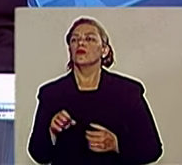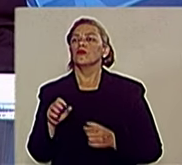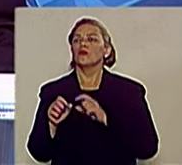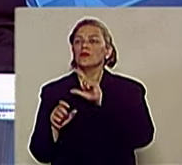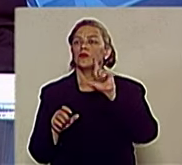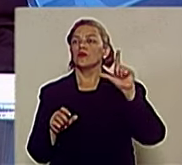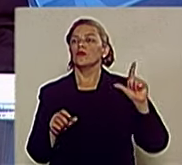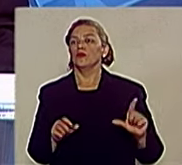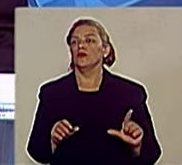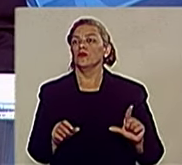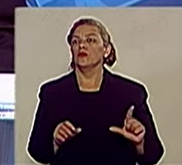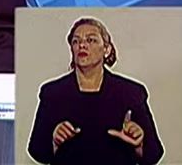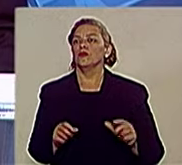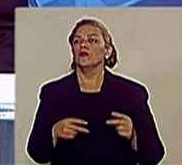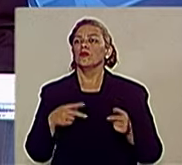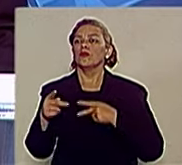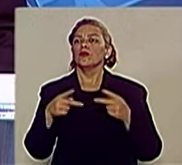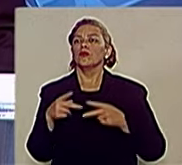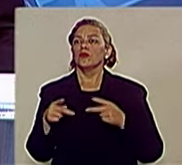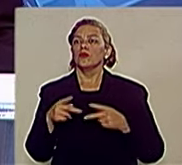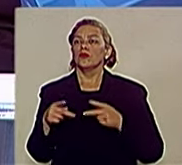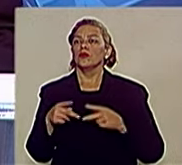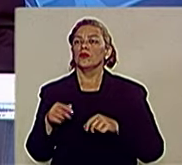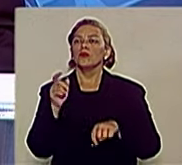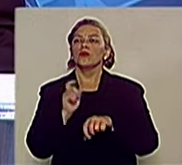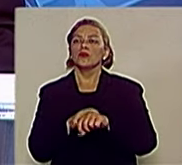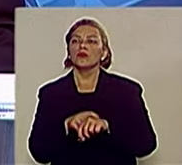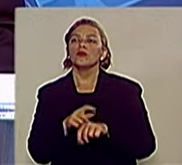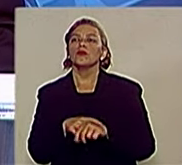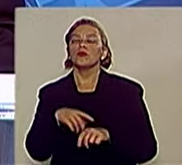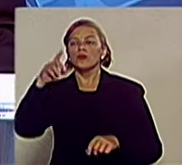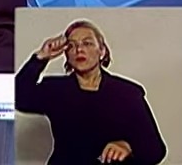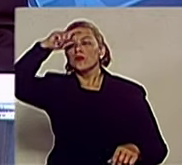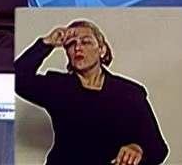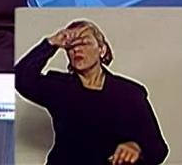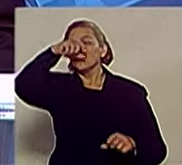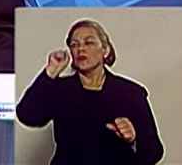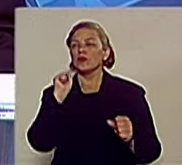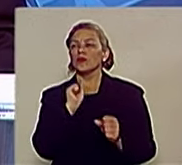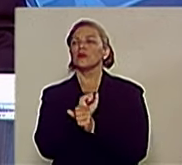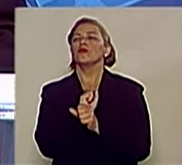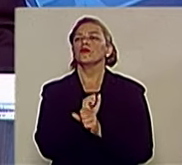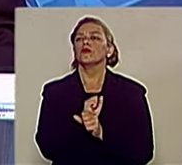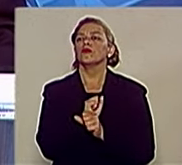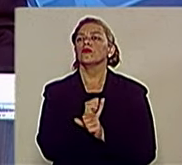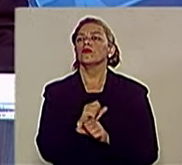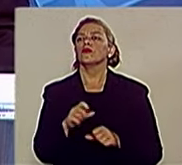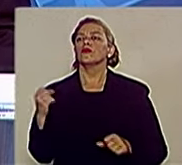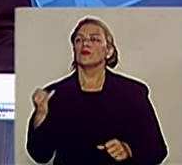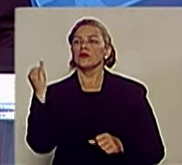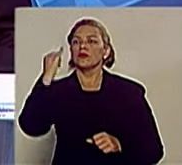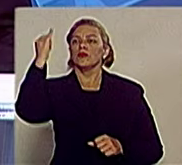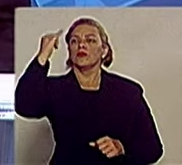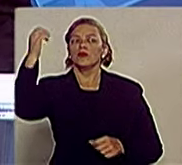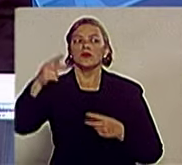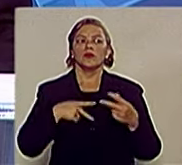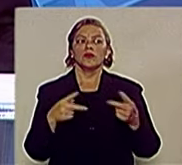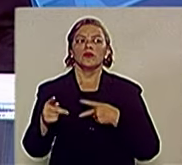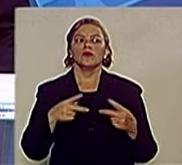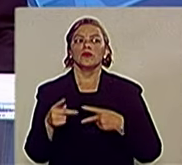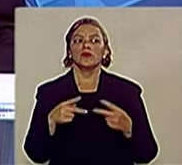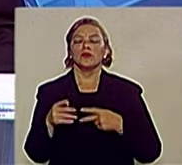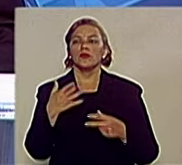leste. Ali o trânsito nos horários de pico trava e é importante que se tenha uma solução viária. Também, eu não poderia